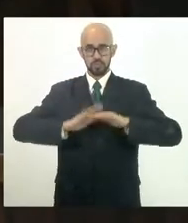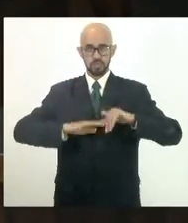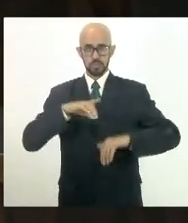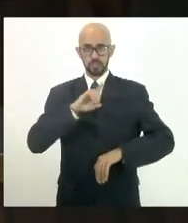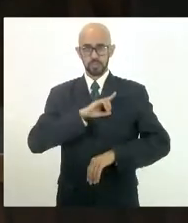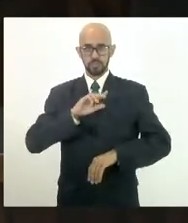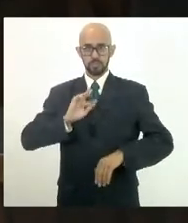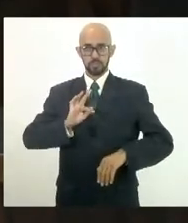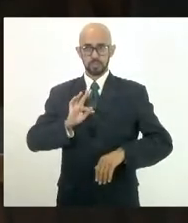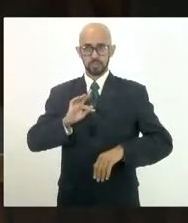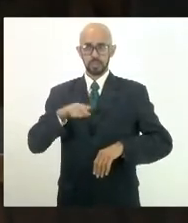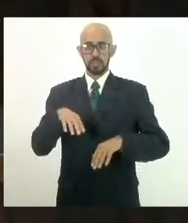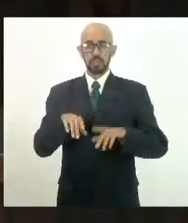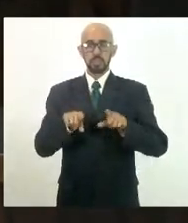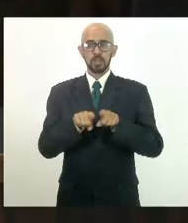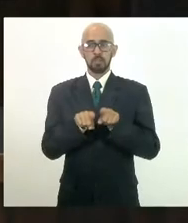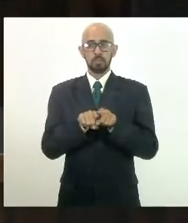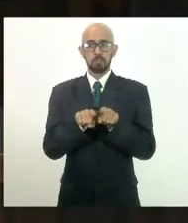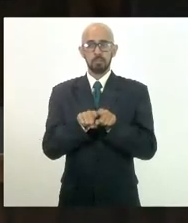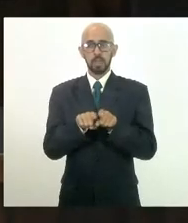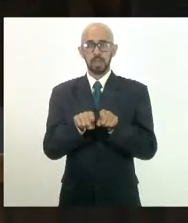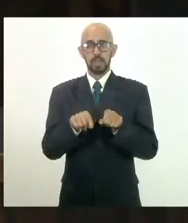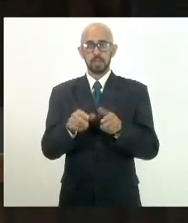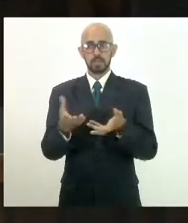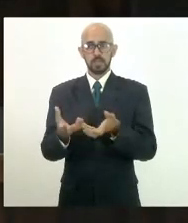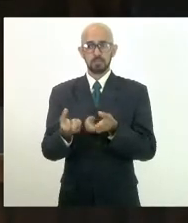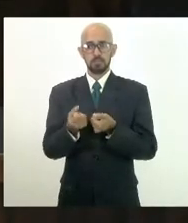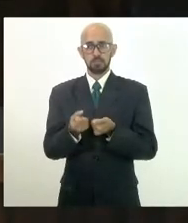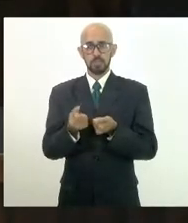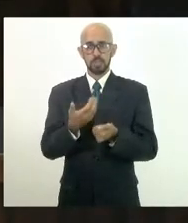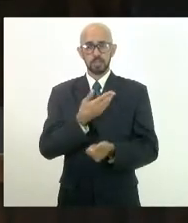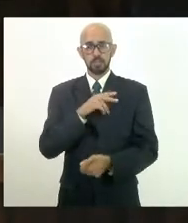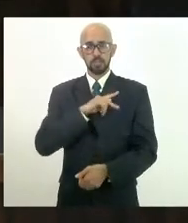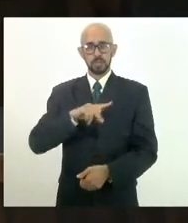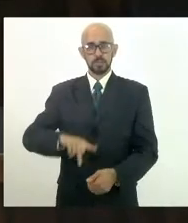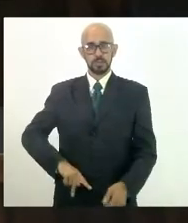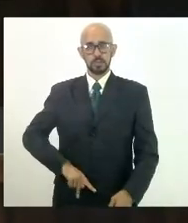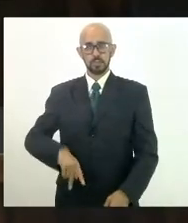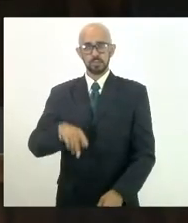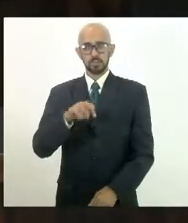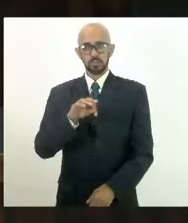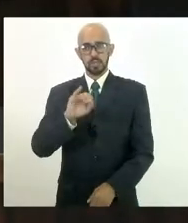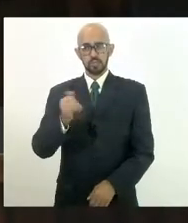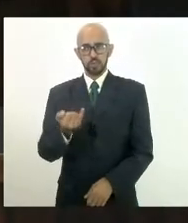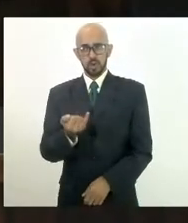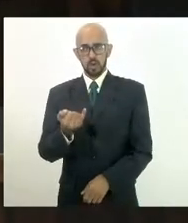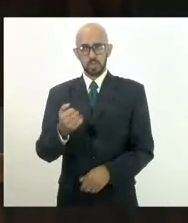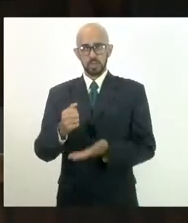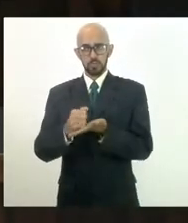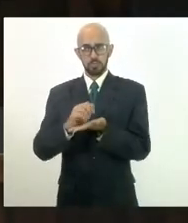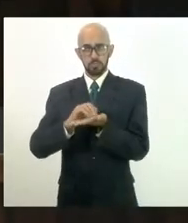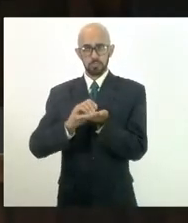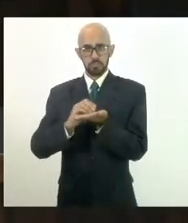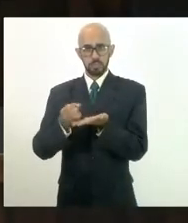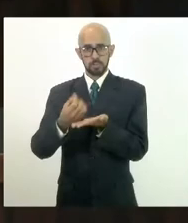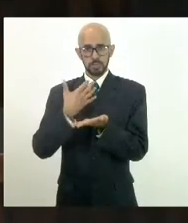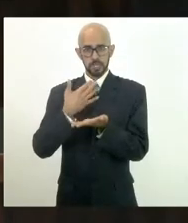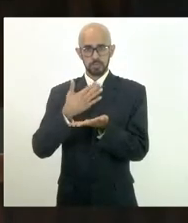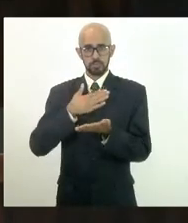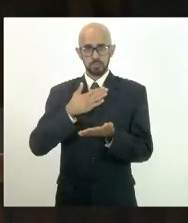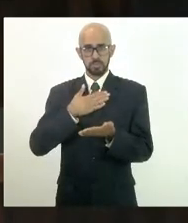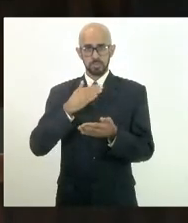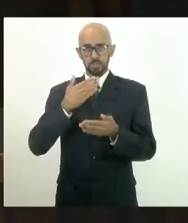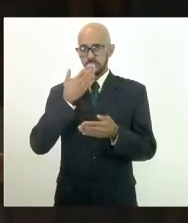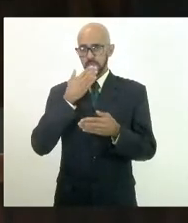o presidente do o presidente do TJ, o doutor Henrique, mandou duas mensagens de ajustes na